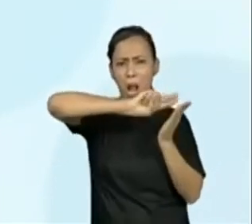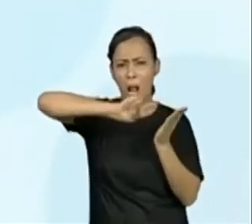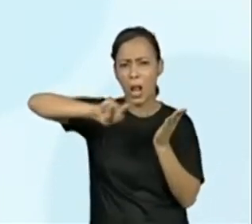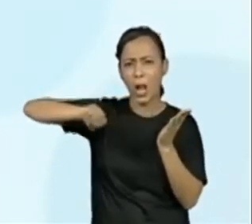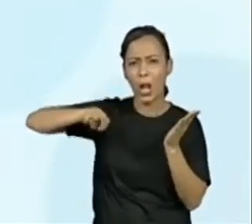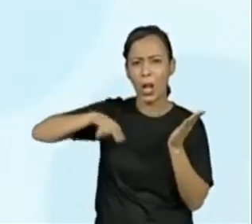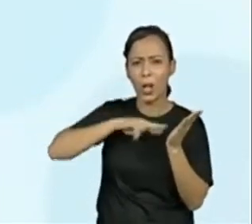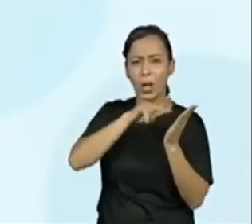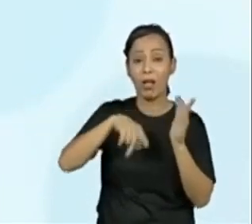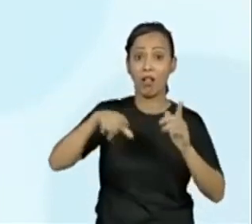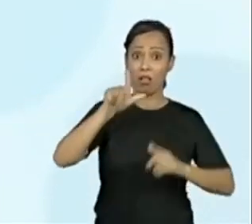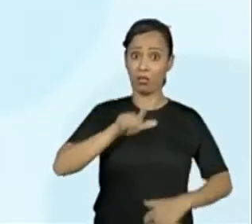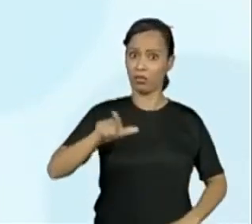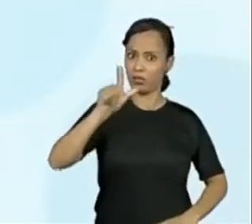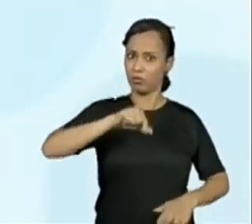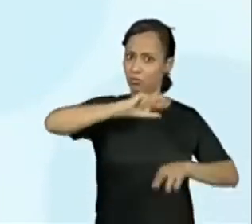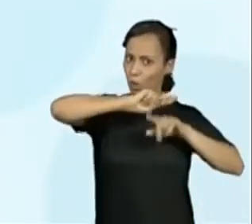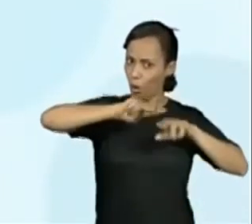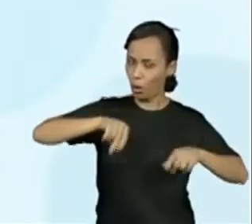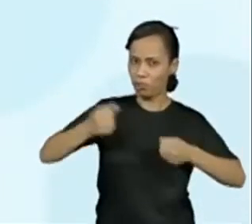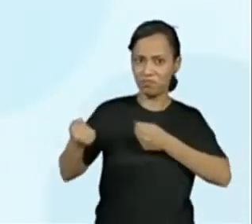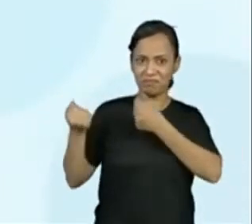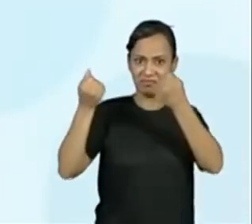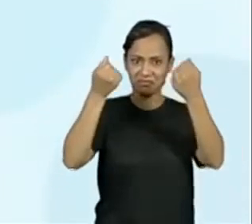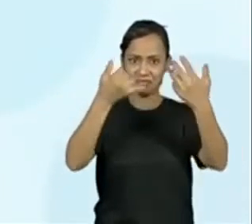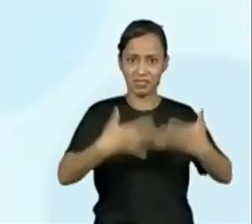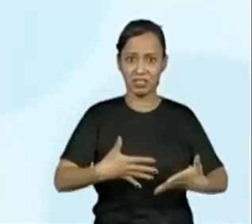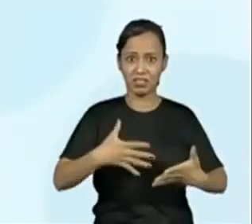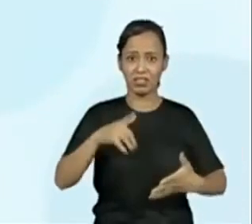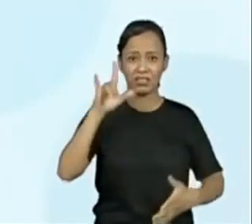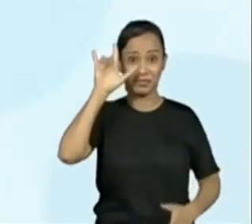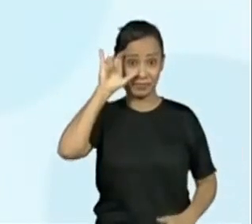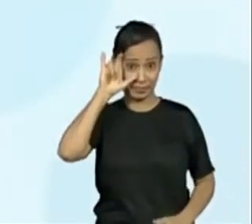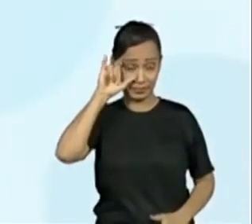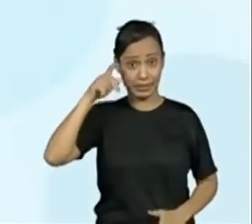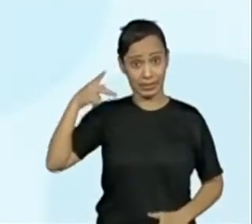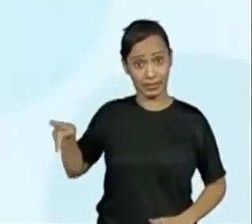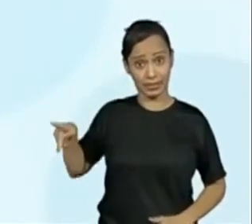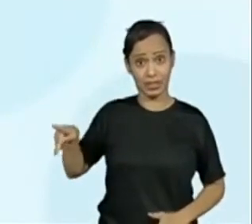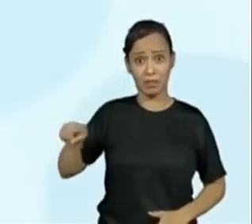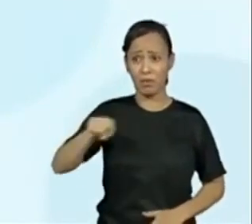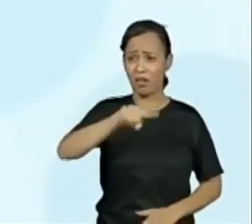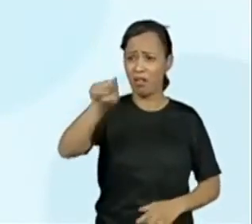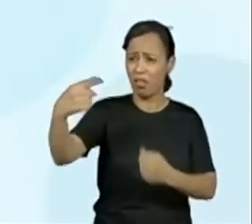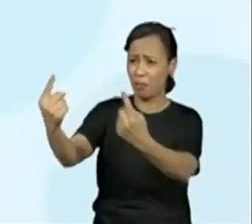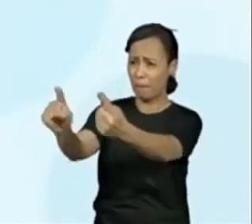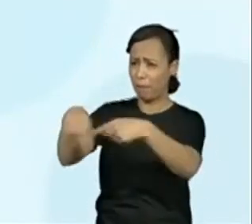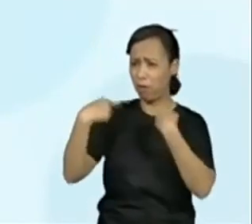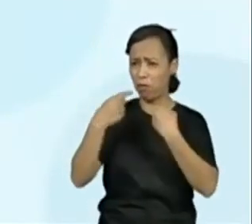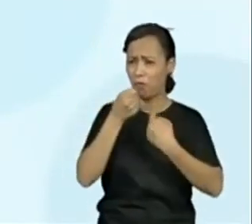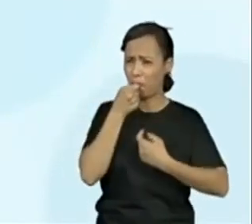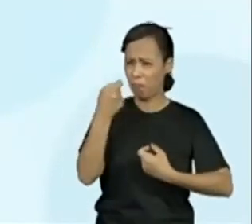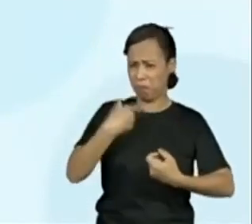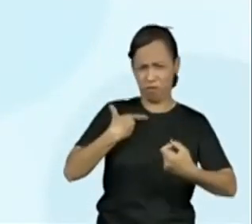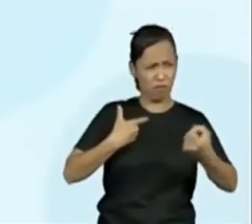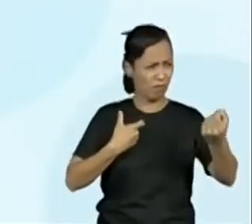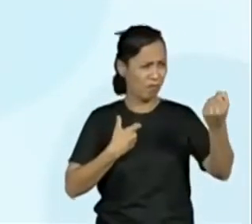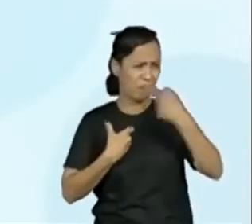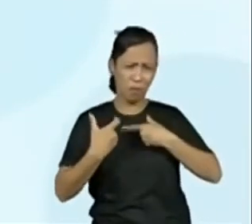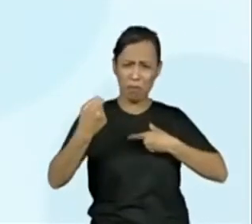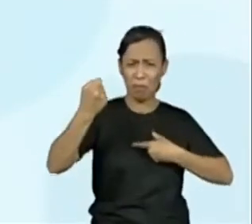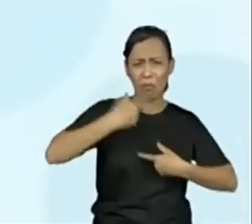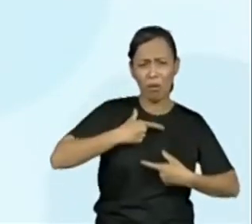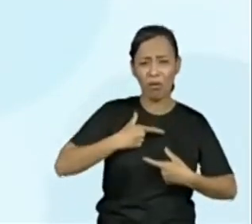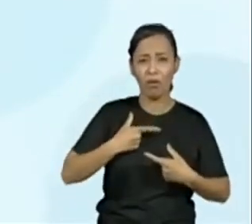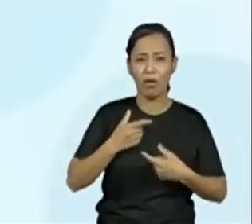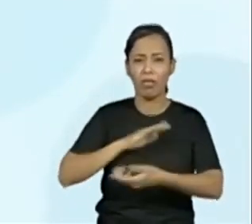resenhas literárias. Após ser alvo de um comentário extremamente racista, uma campanha de